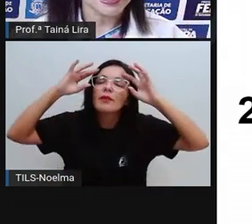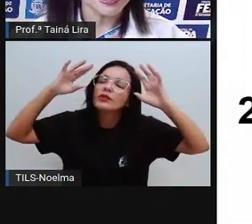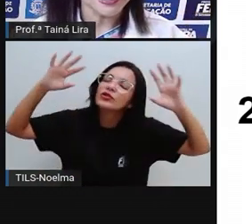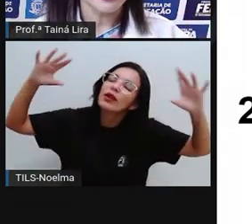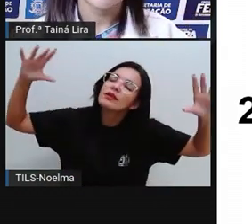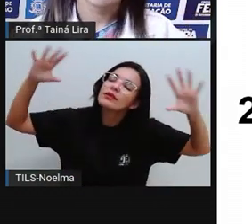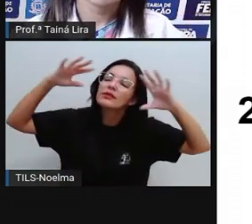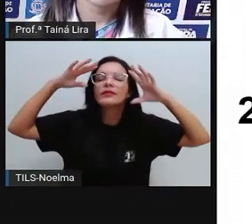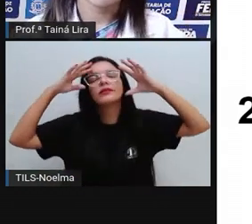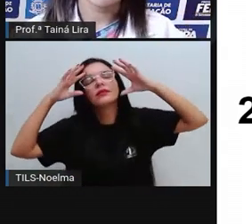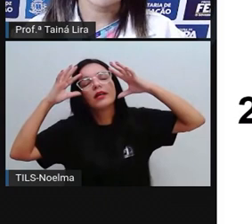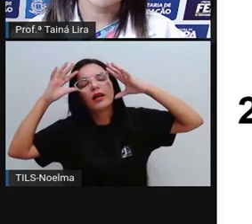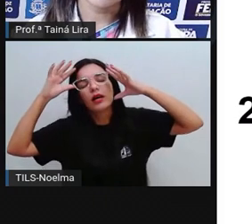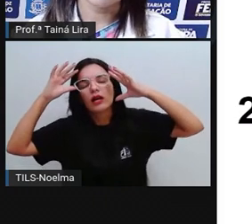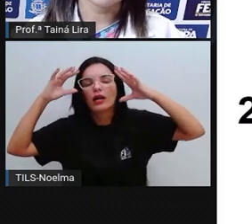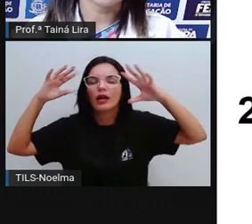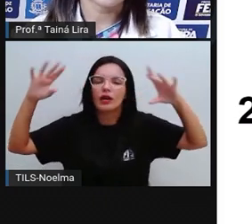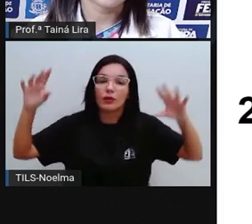dele, né?